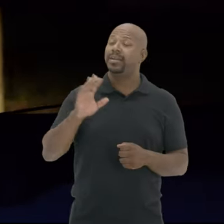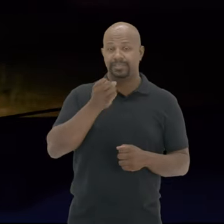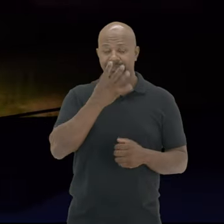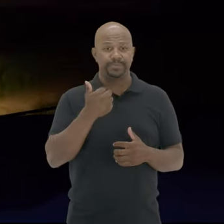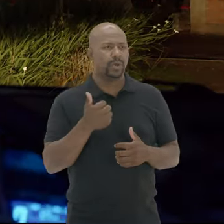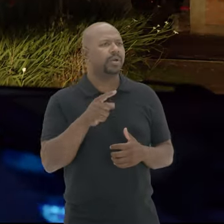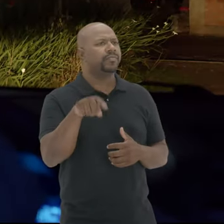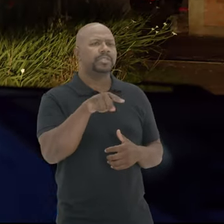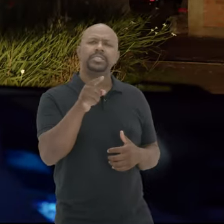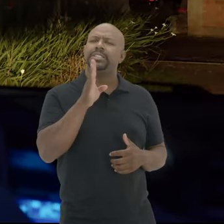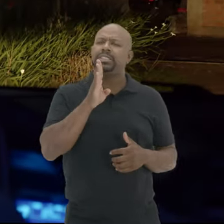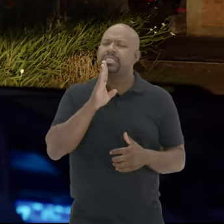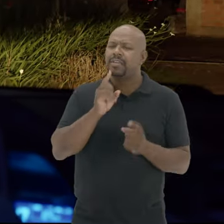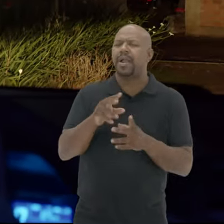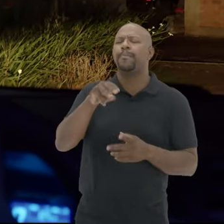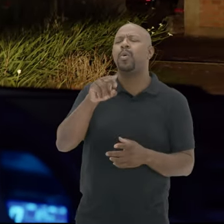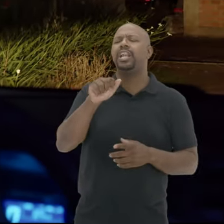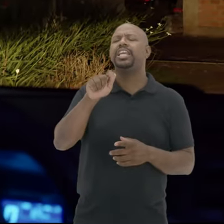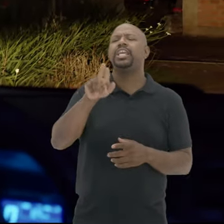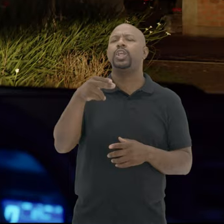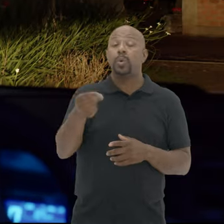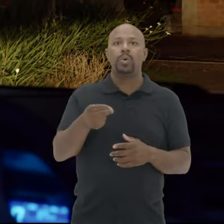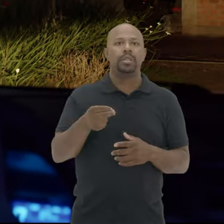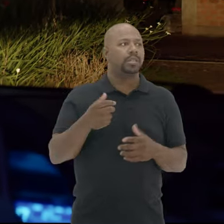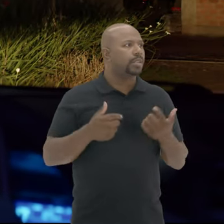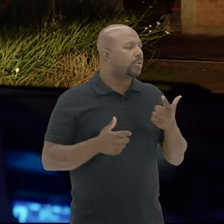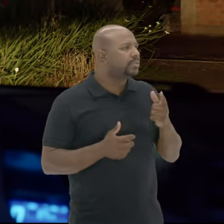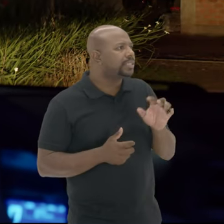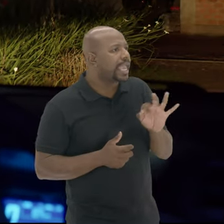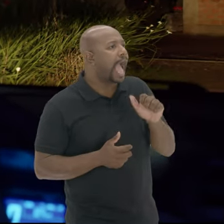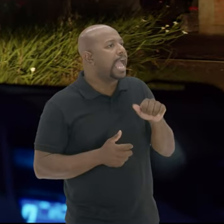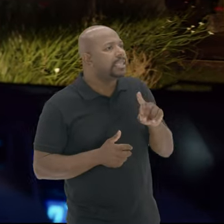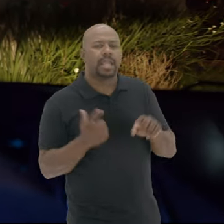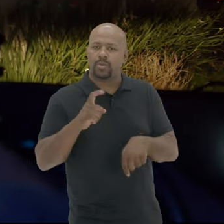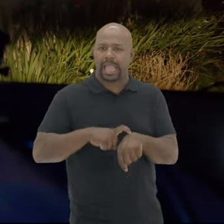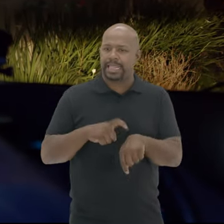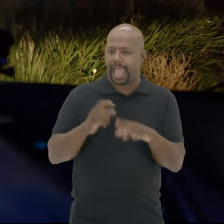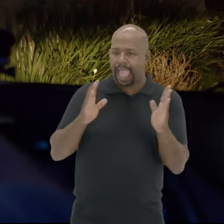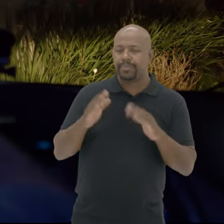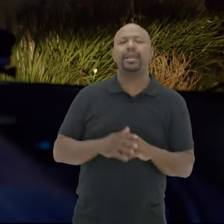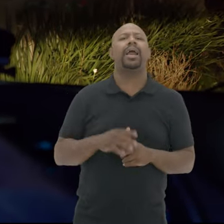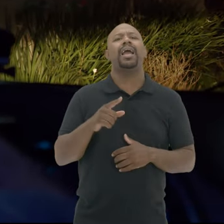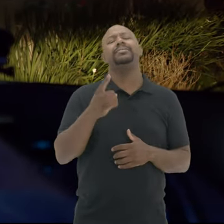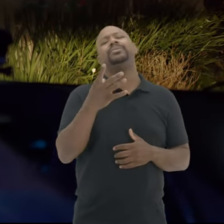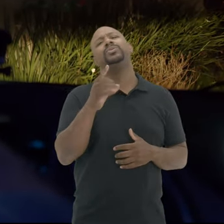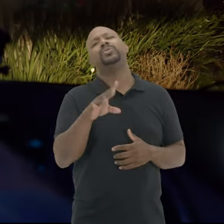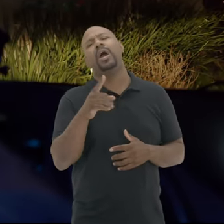Oi Tudo bom Vocês vendem moranguinho? Uma senhora Olha Não tem ainda Não está na época